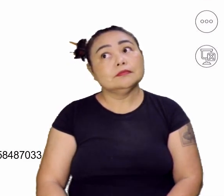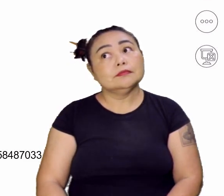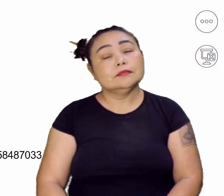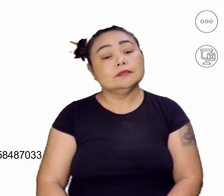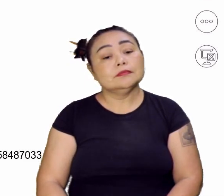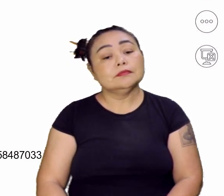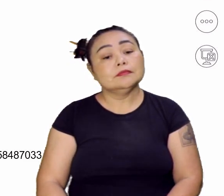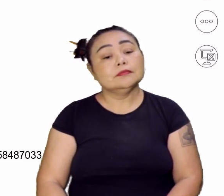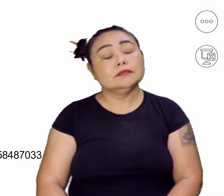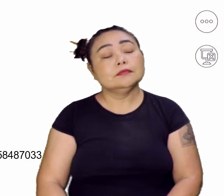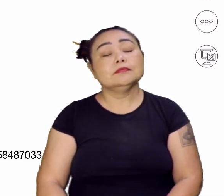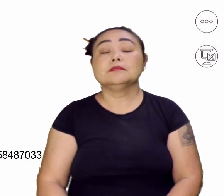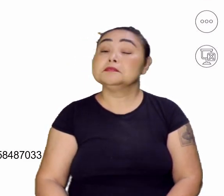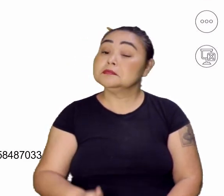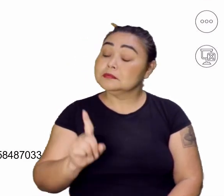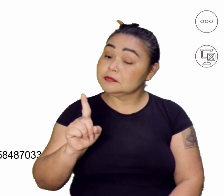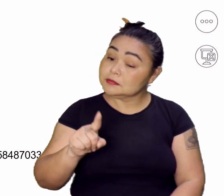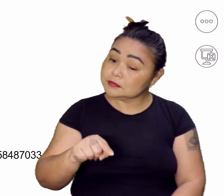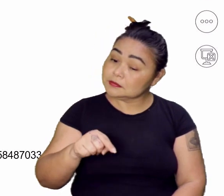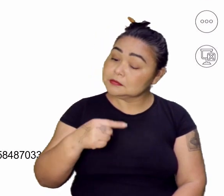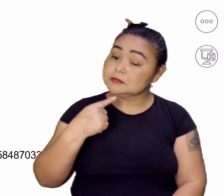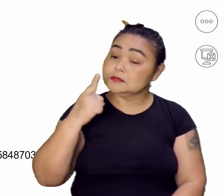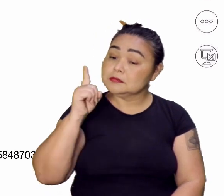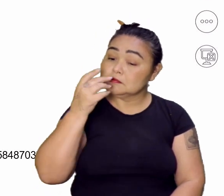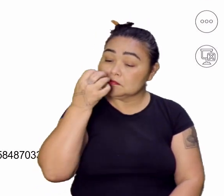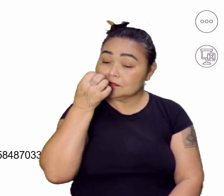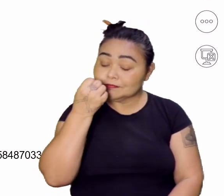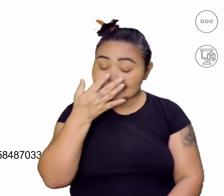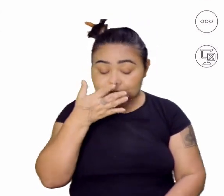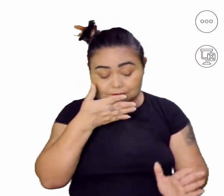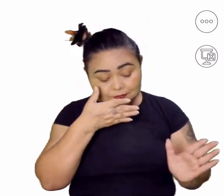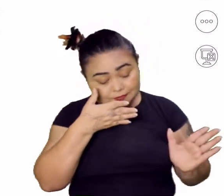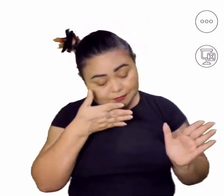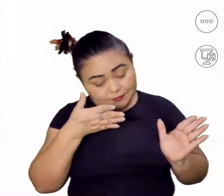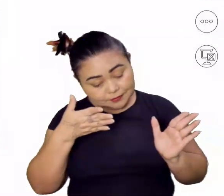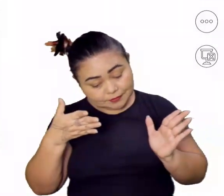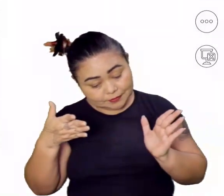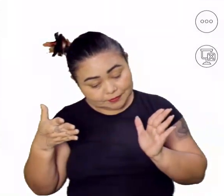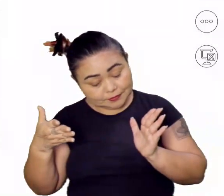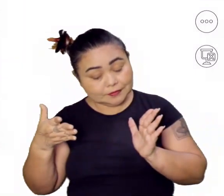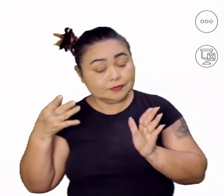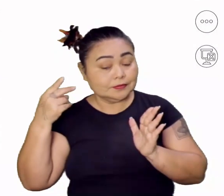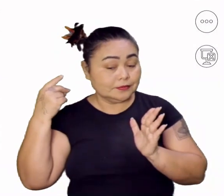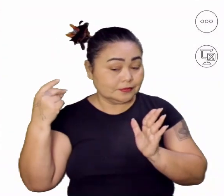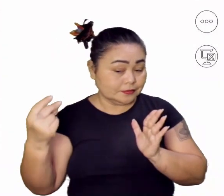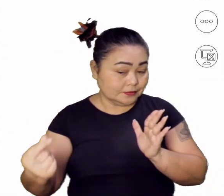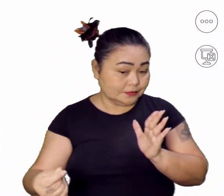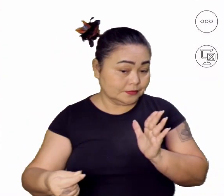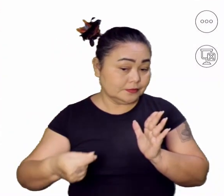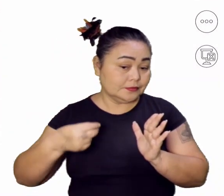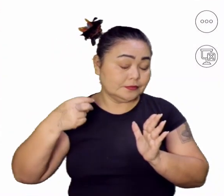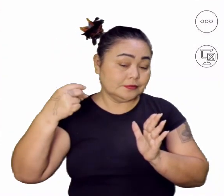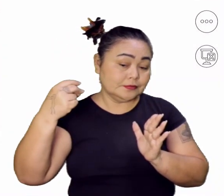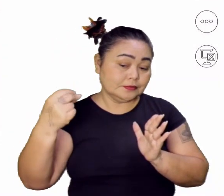Um bom tempo, gente, um bom tempo, isso vai perdurar. Vai de 1580